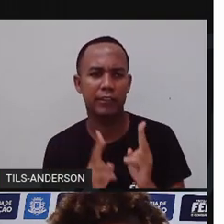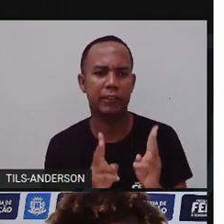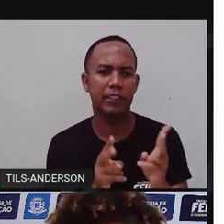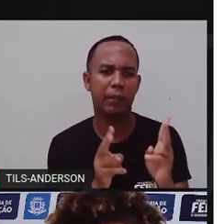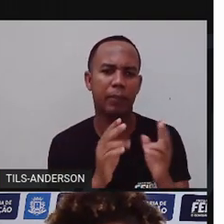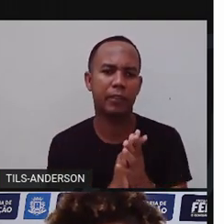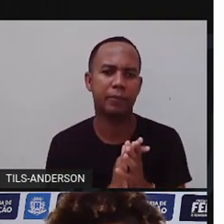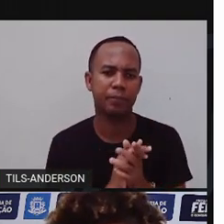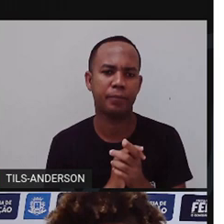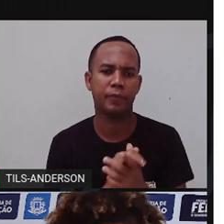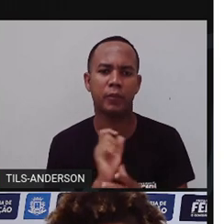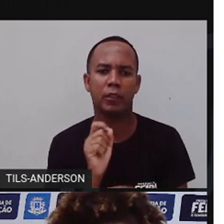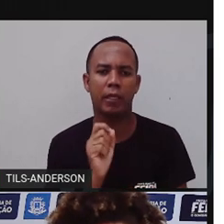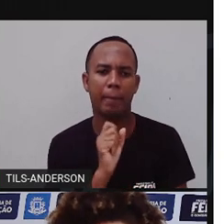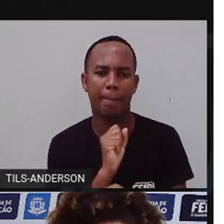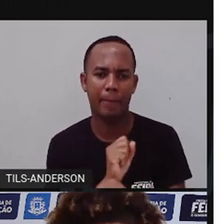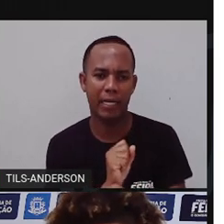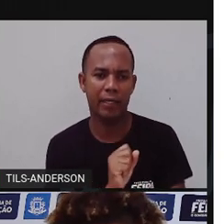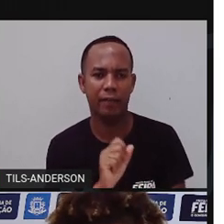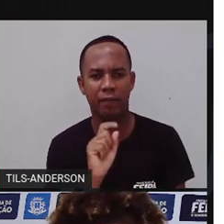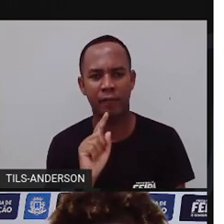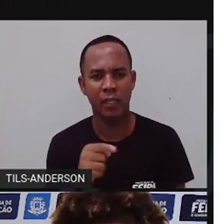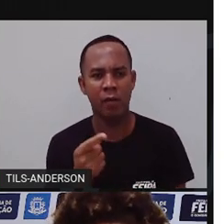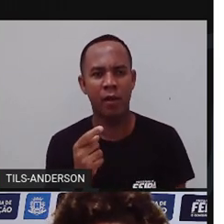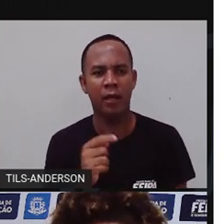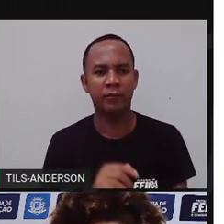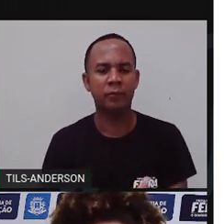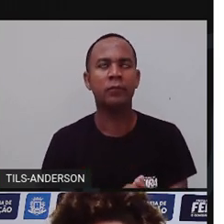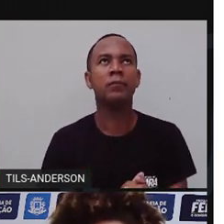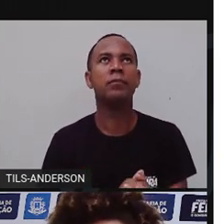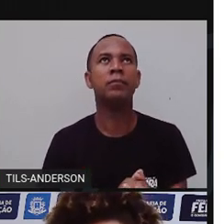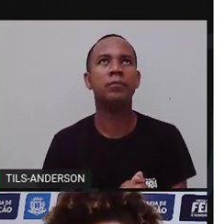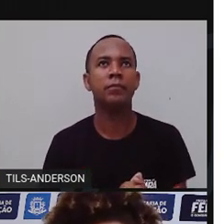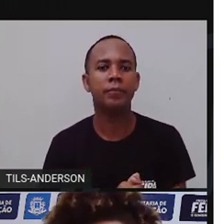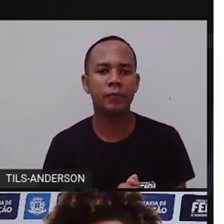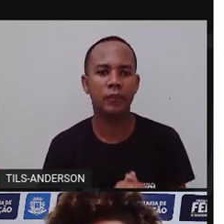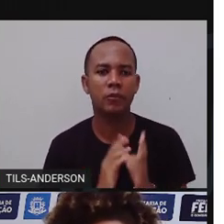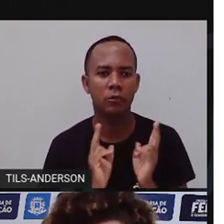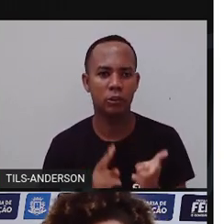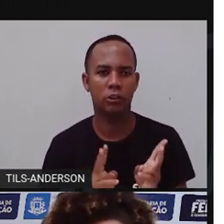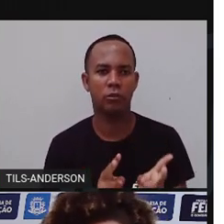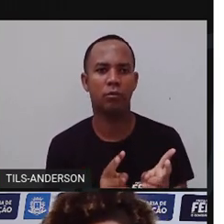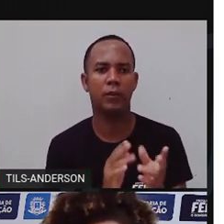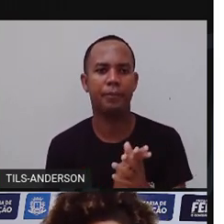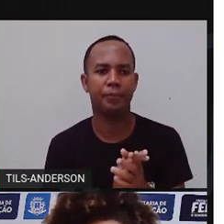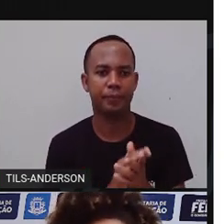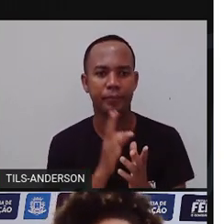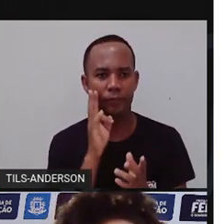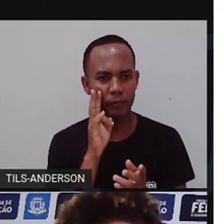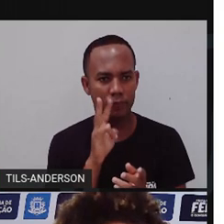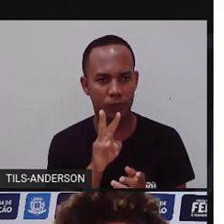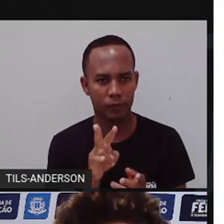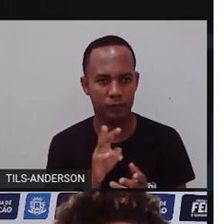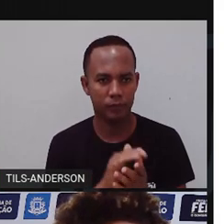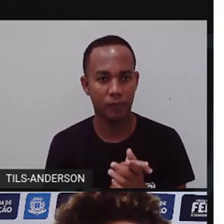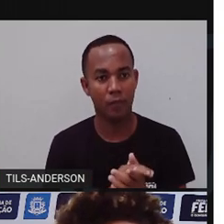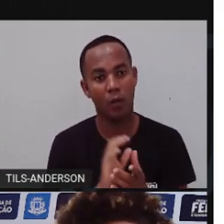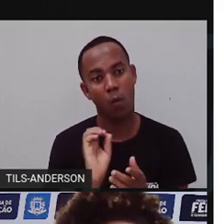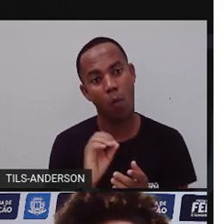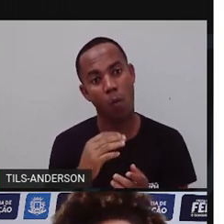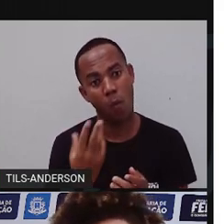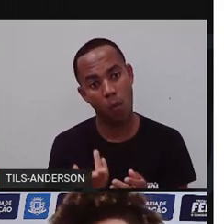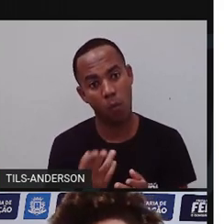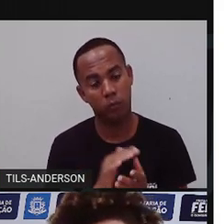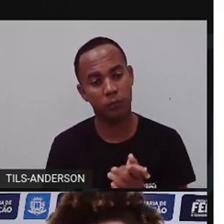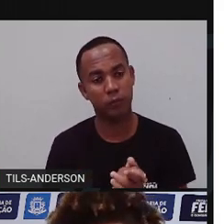tem uma vírgula, a gente dá uma pausa aí, Dá uma respiradinha rapidinho e continua. Olha só. Ou eu digo, Anderson,